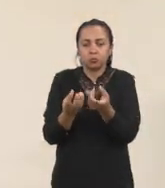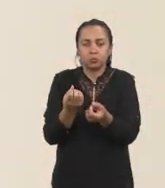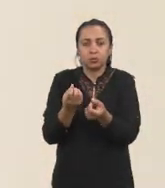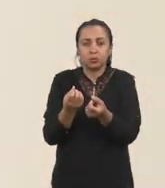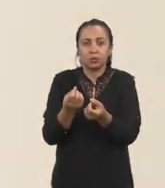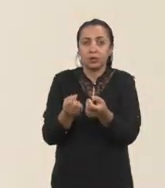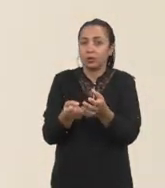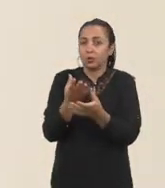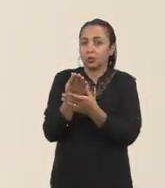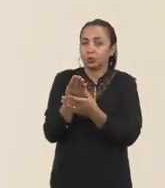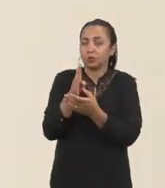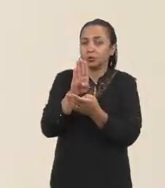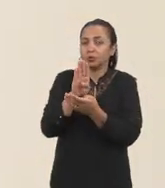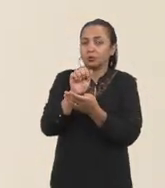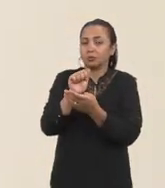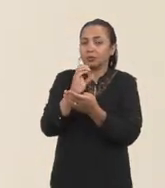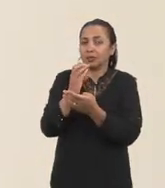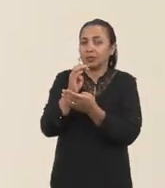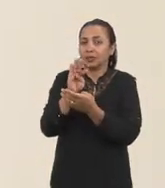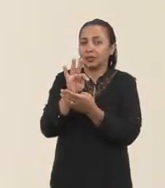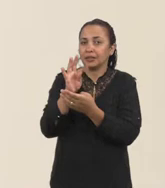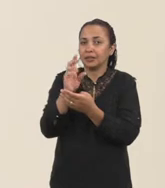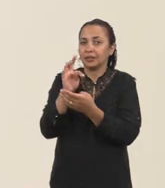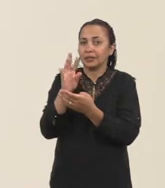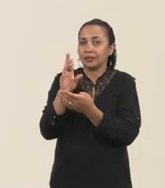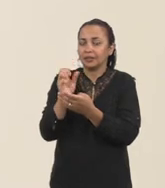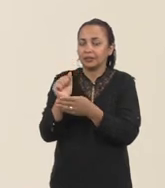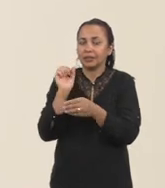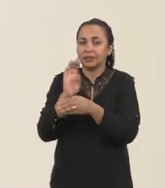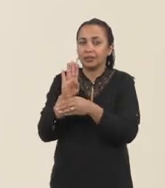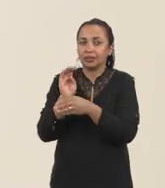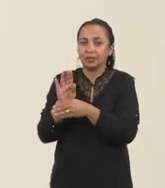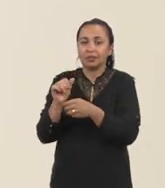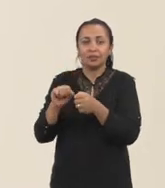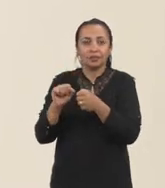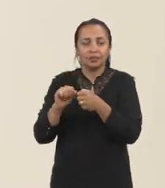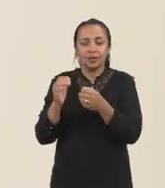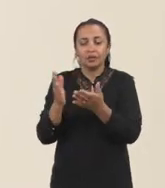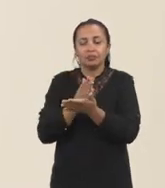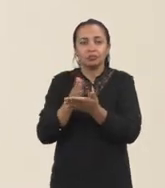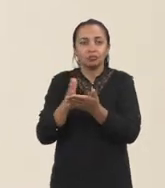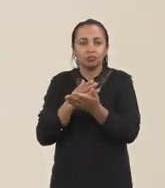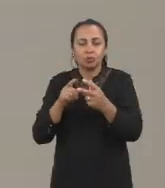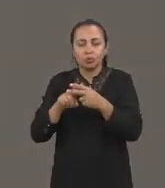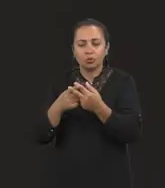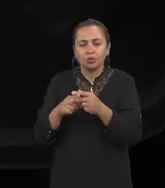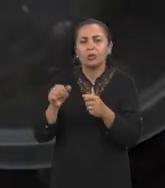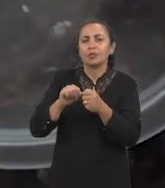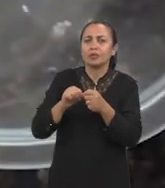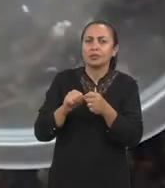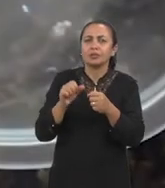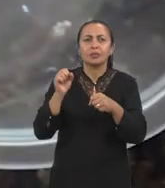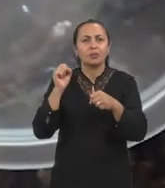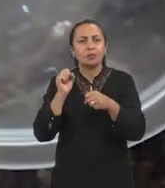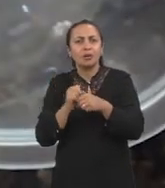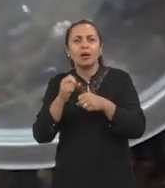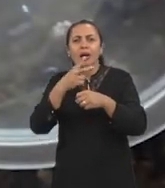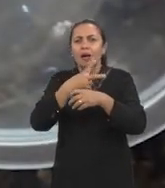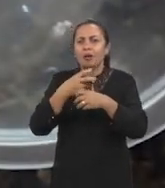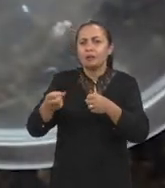bactéria que é colocada para cultivo, ela é responsável por produzir algumas vitaminas, alguns